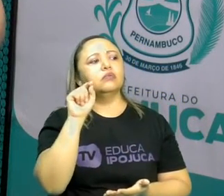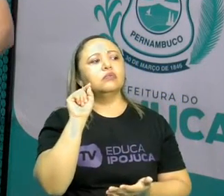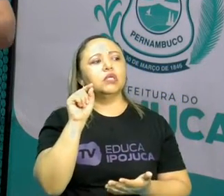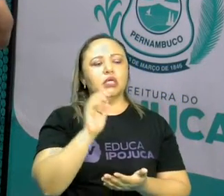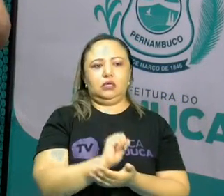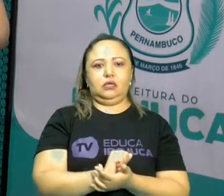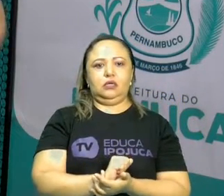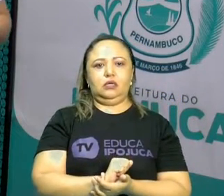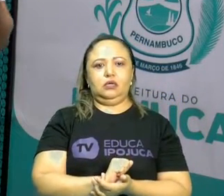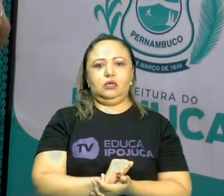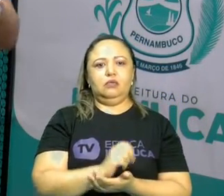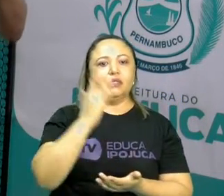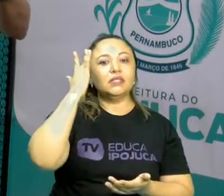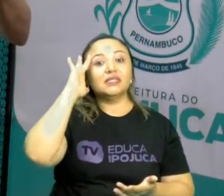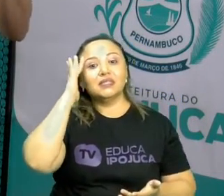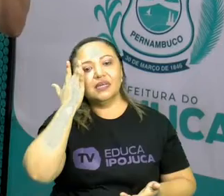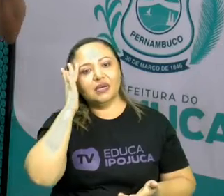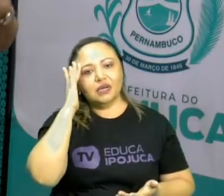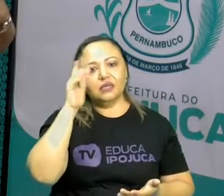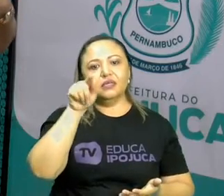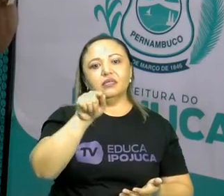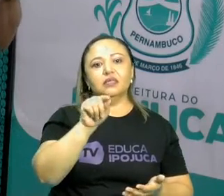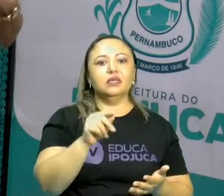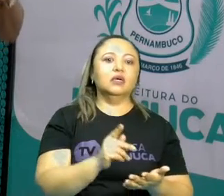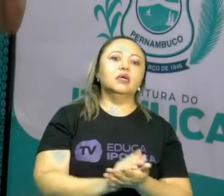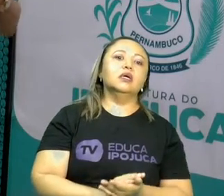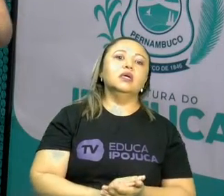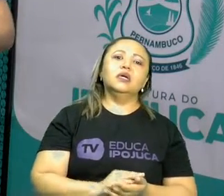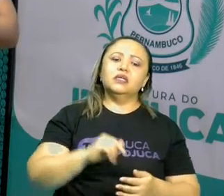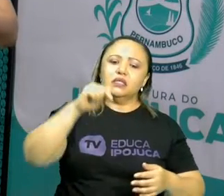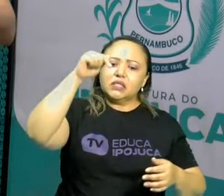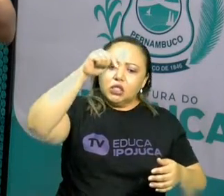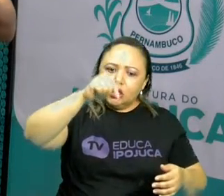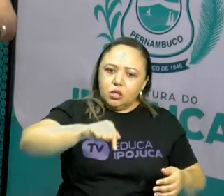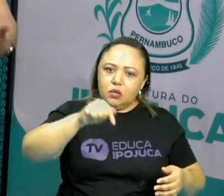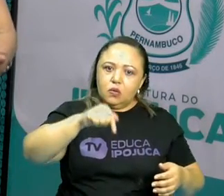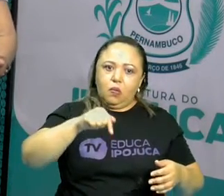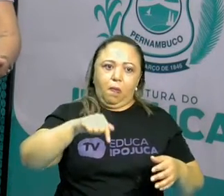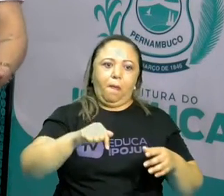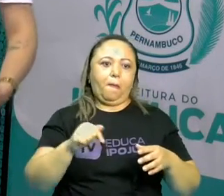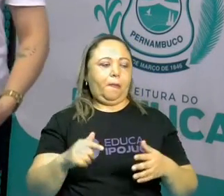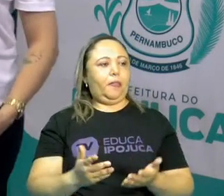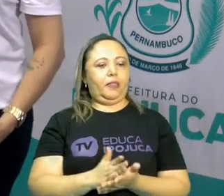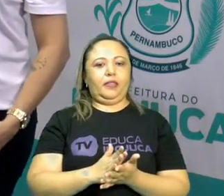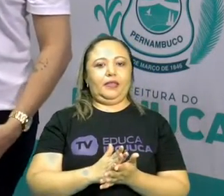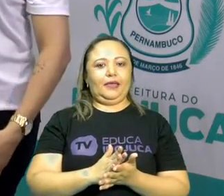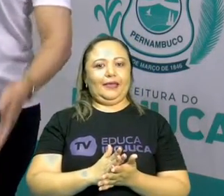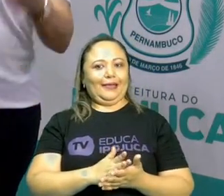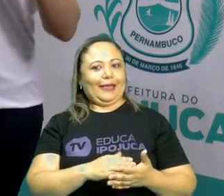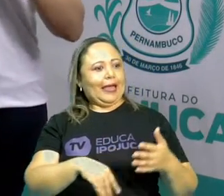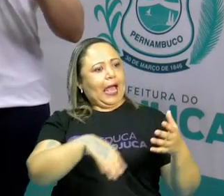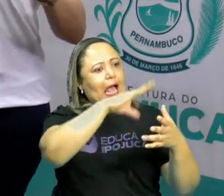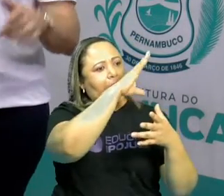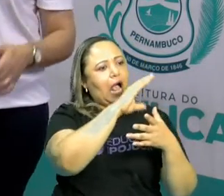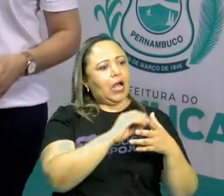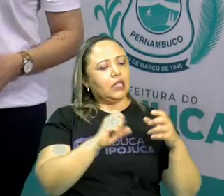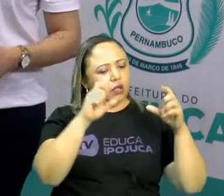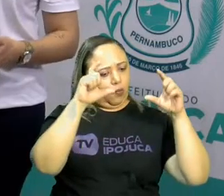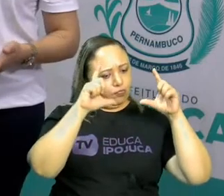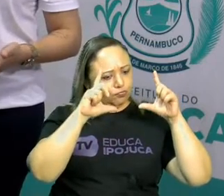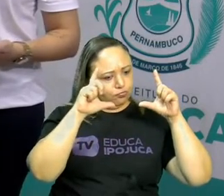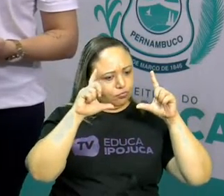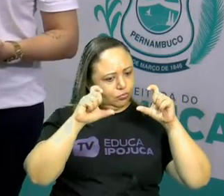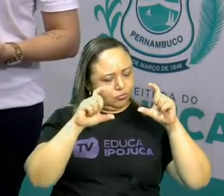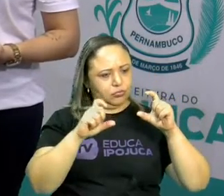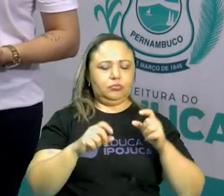contexto onde essa história estivesse se passando nos dias de hoje, nos dias atuais. Ok? Tira uma foto,